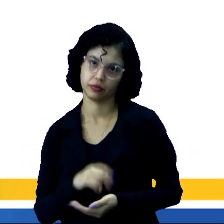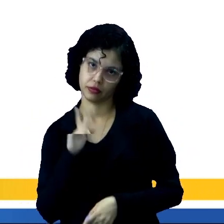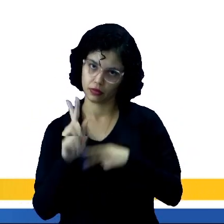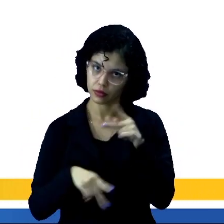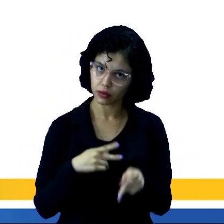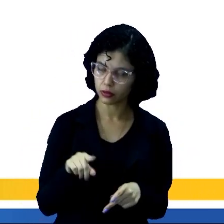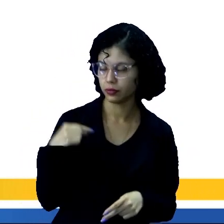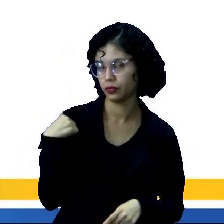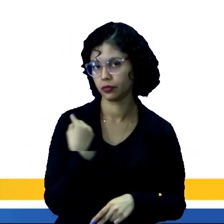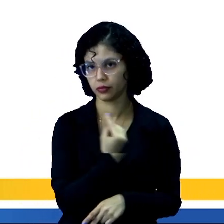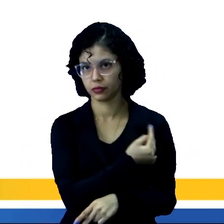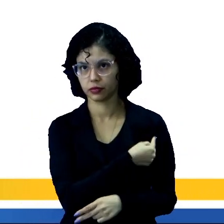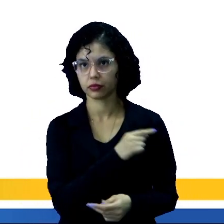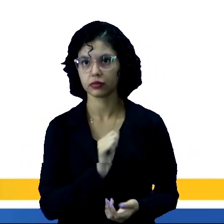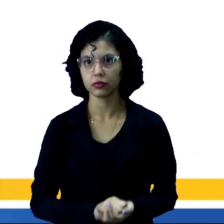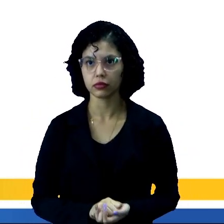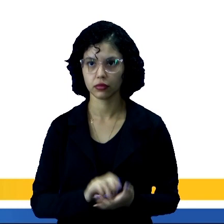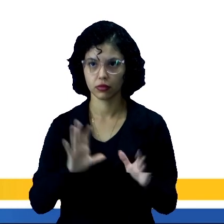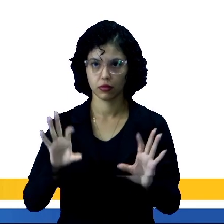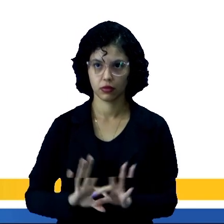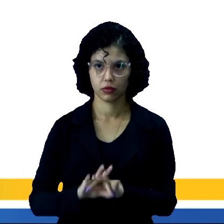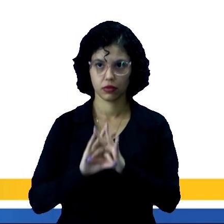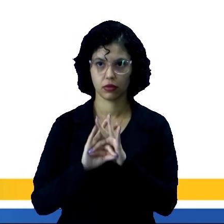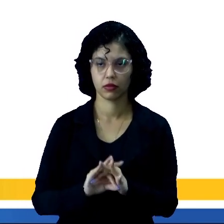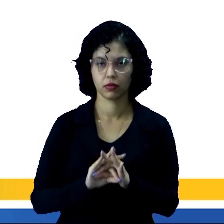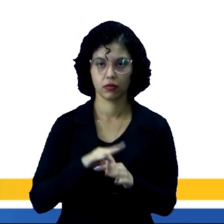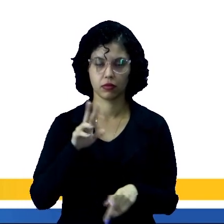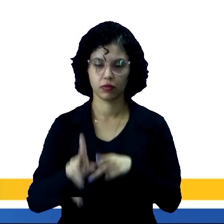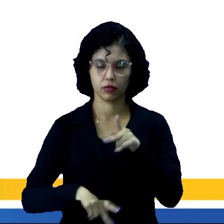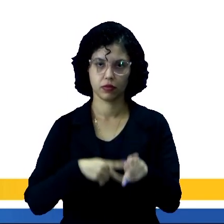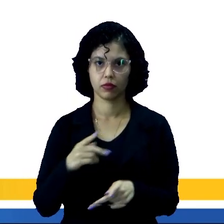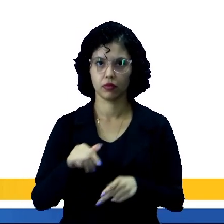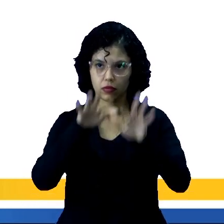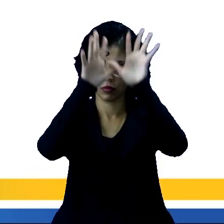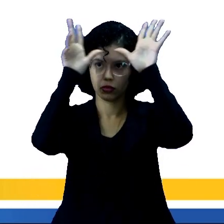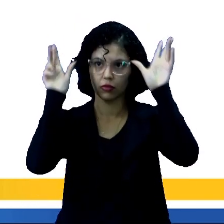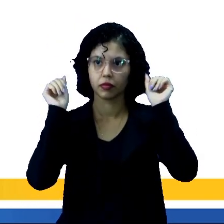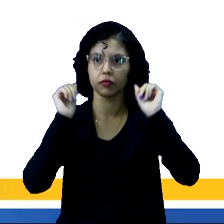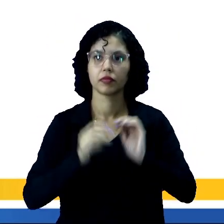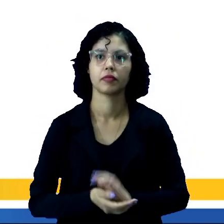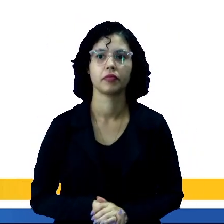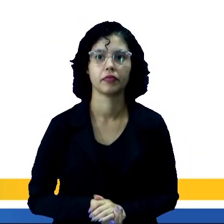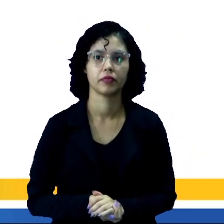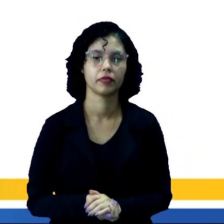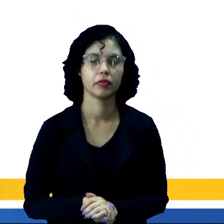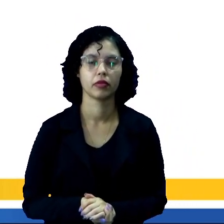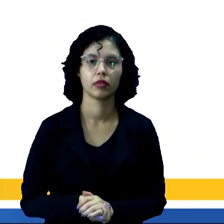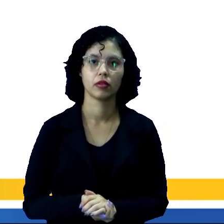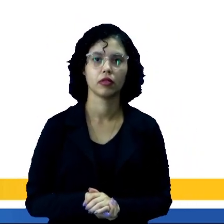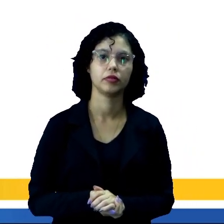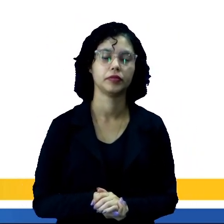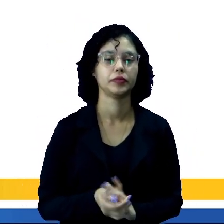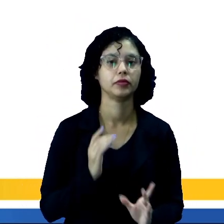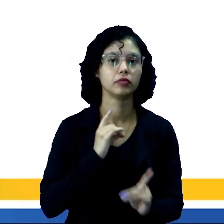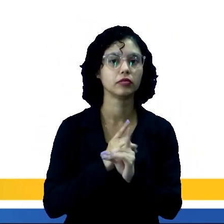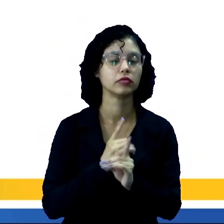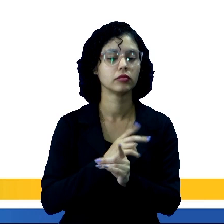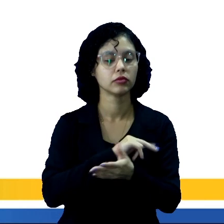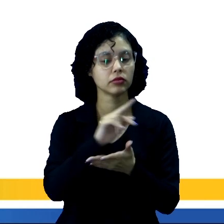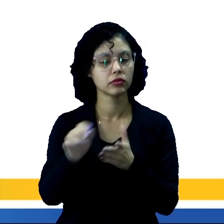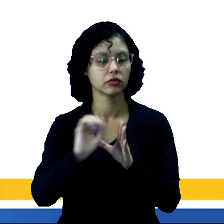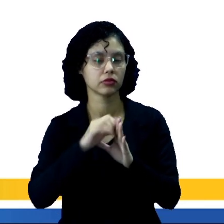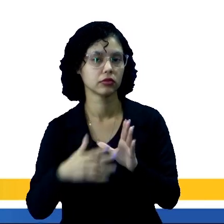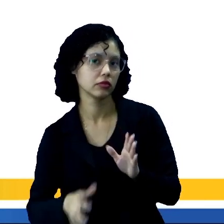povos em relação a toda a população do Acre? Nós podemos identificar várias